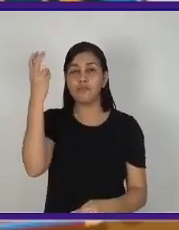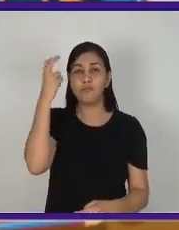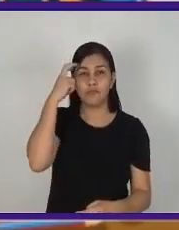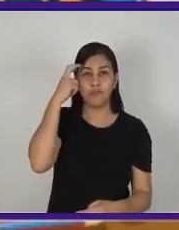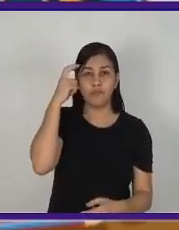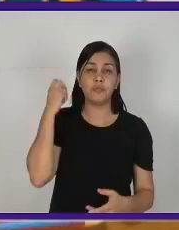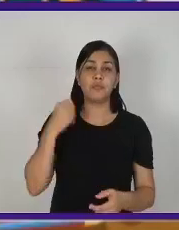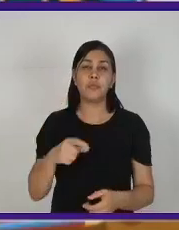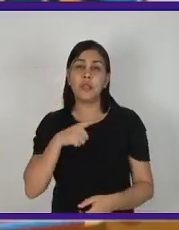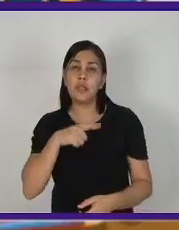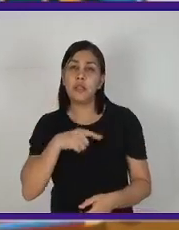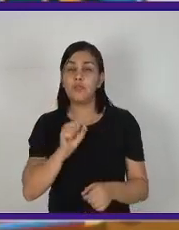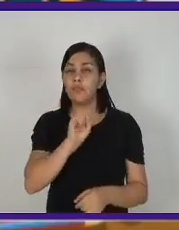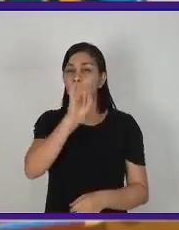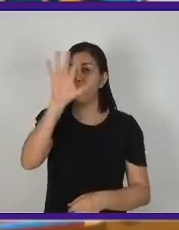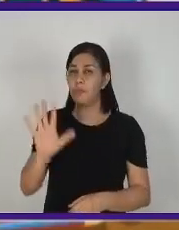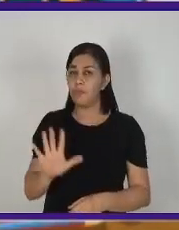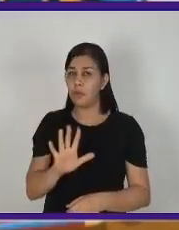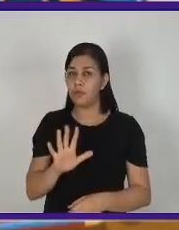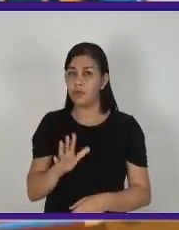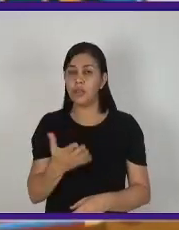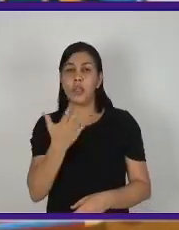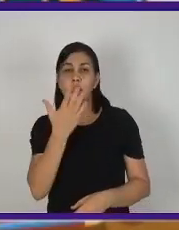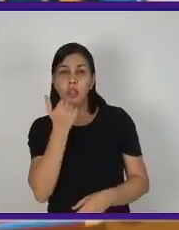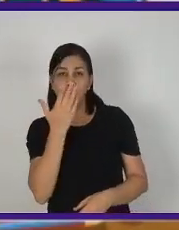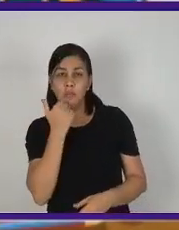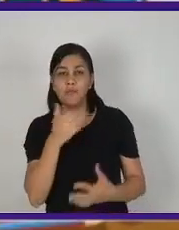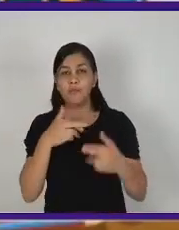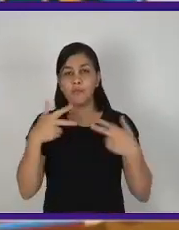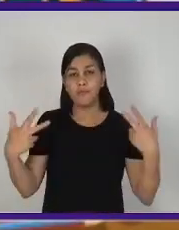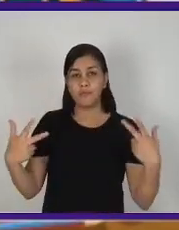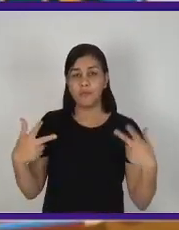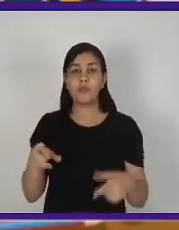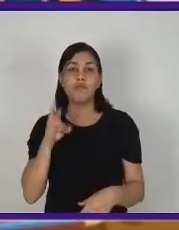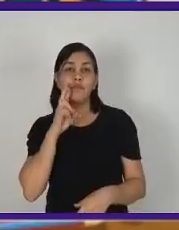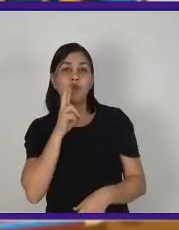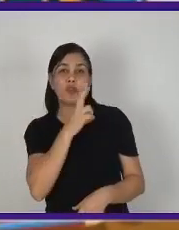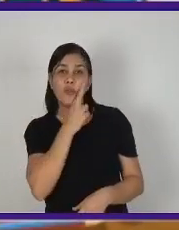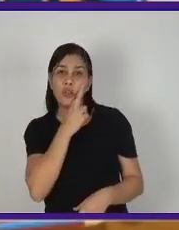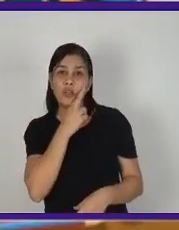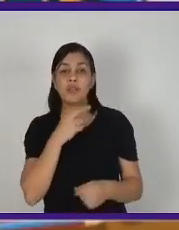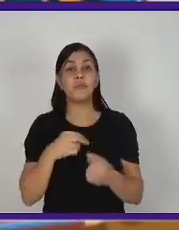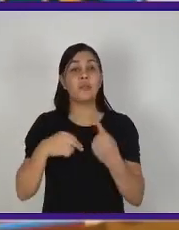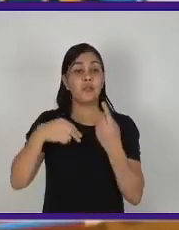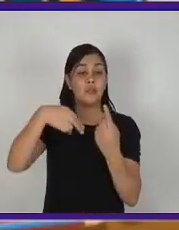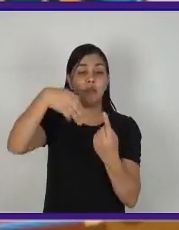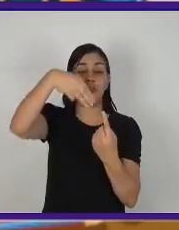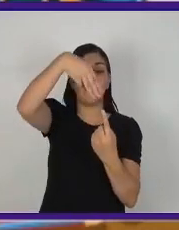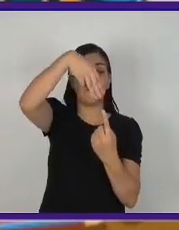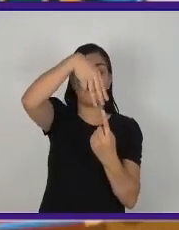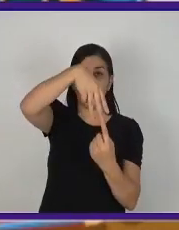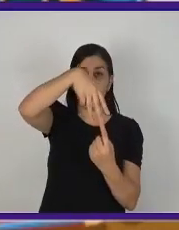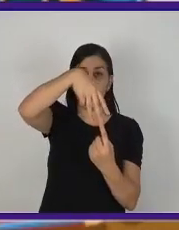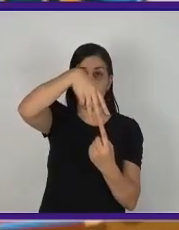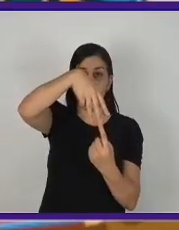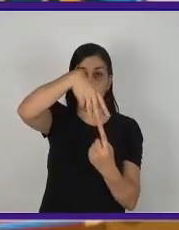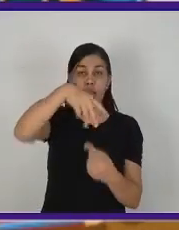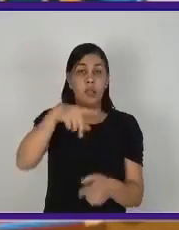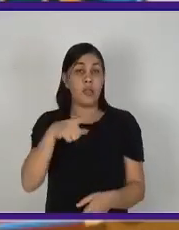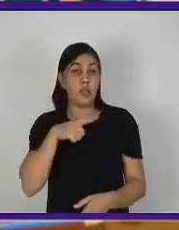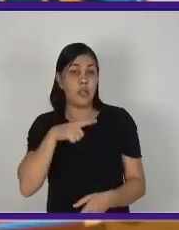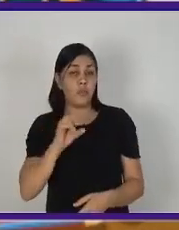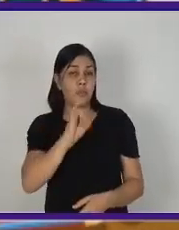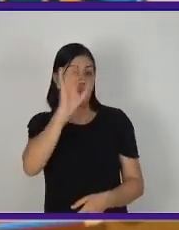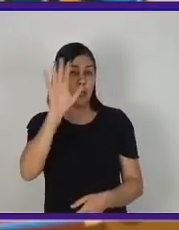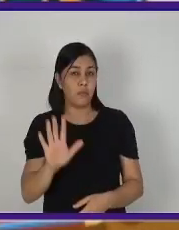imagem, né? De uma rede de alimentos, de restaurantes, né? Que é a McDonald's. Então, quando alguém olha essa